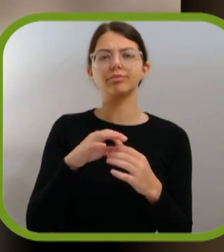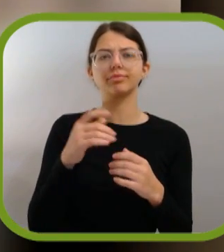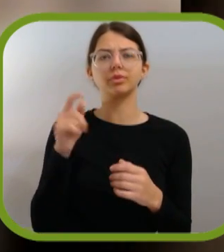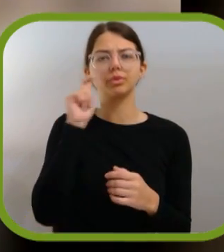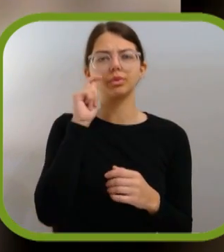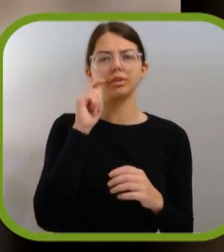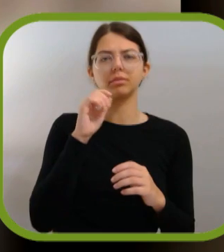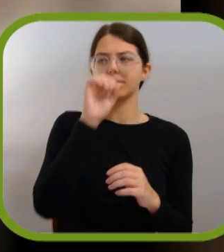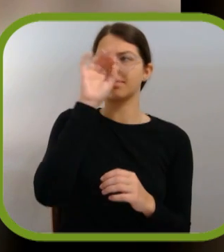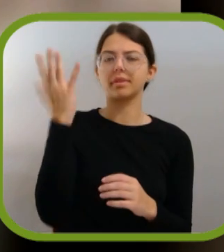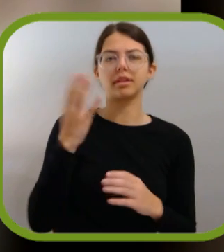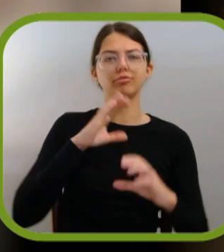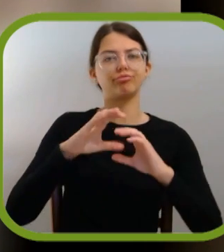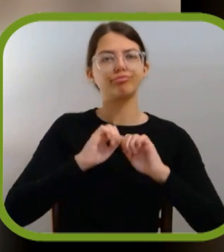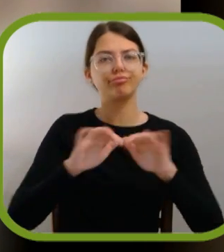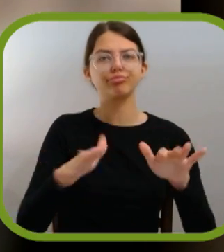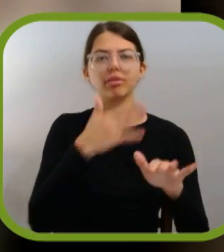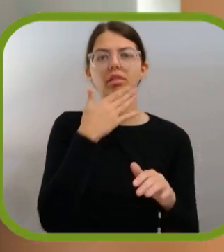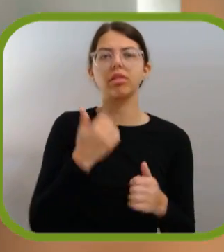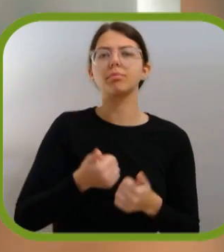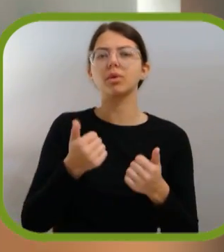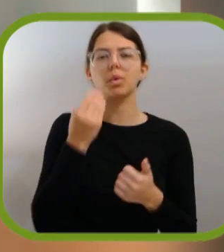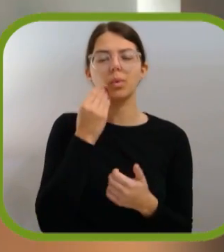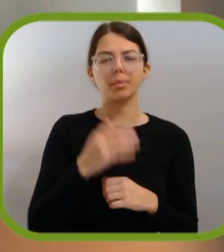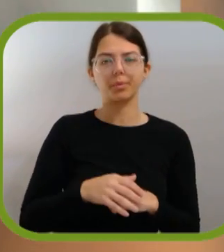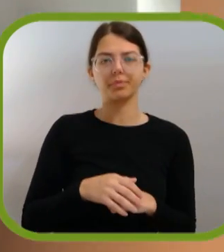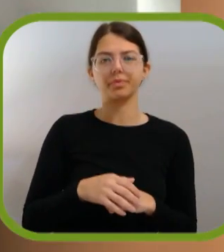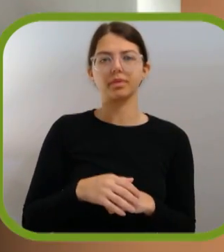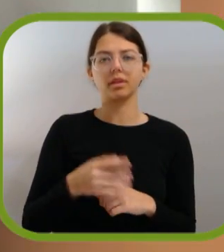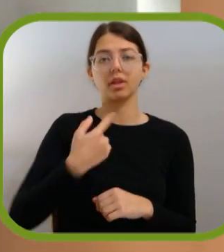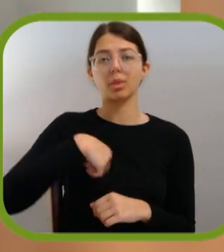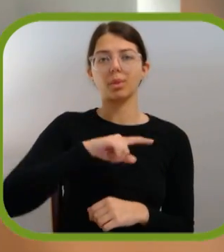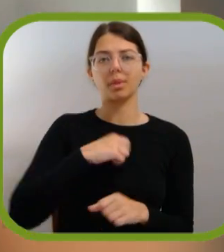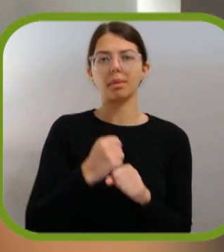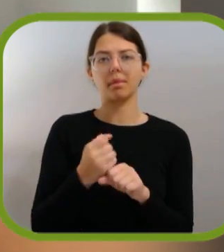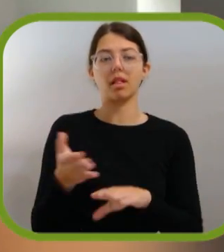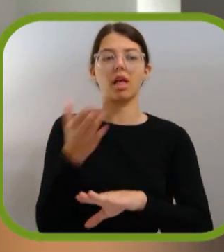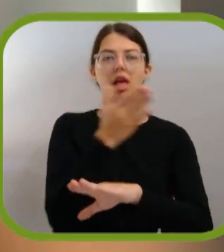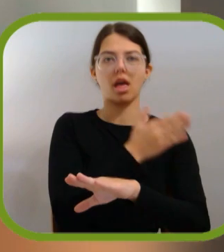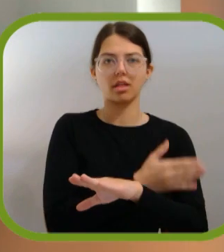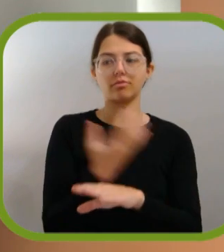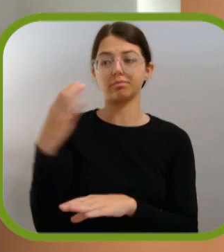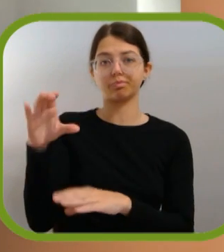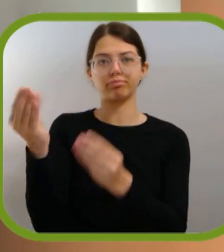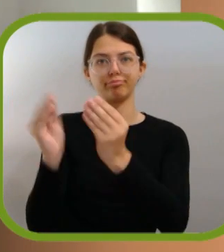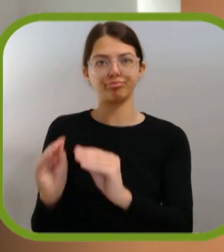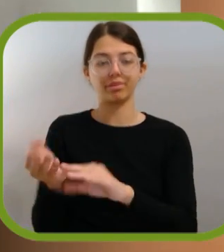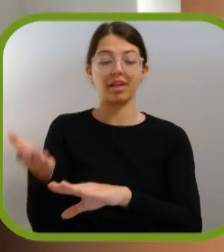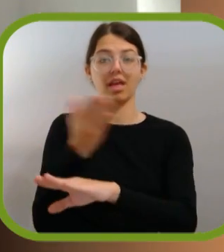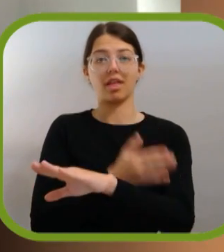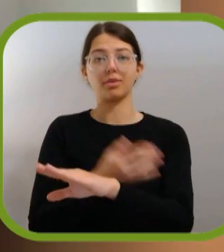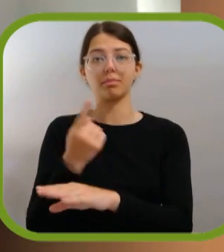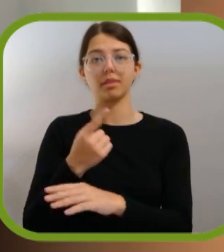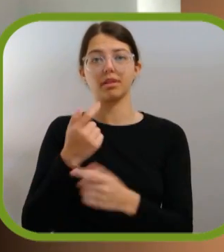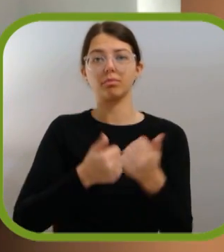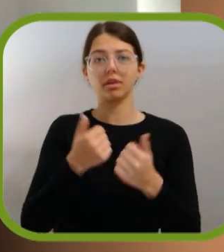o turismo ambiental de forma mais eficaz? Temos todo o trabalho antes de termos um conteúdo, ou